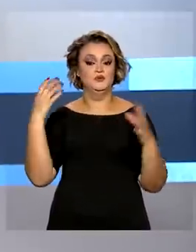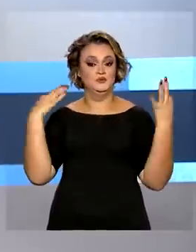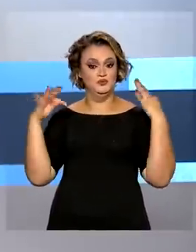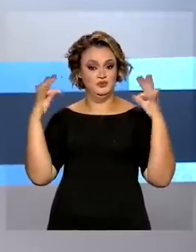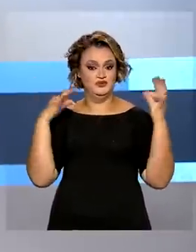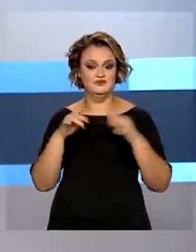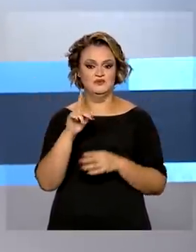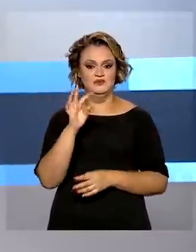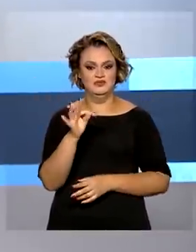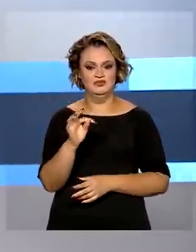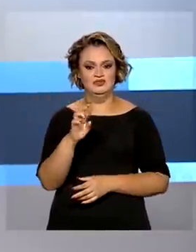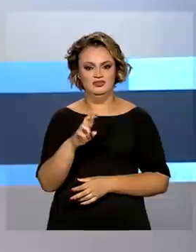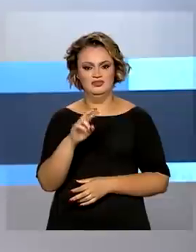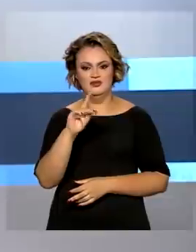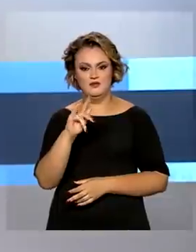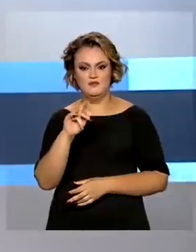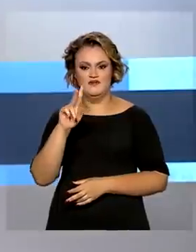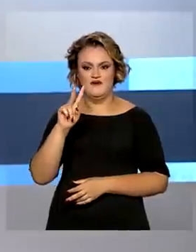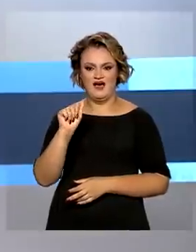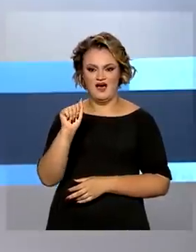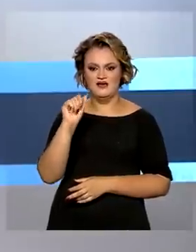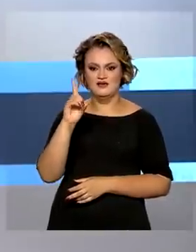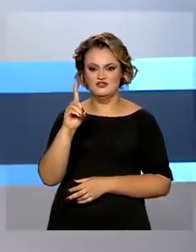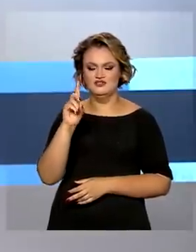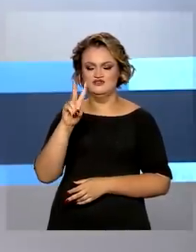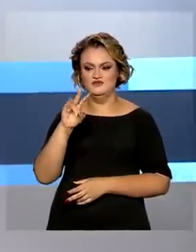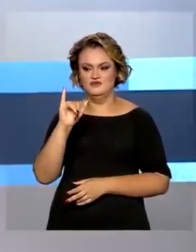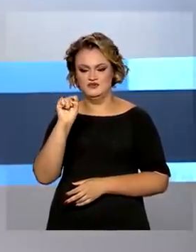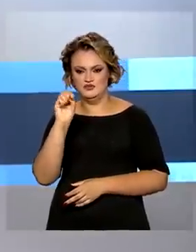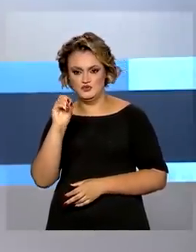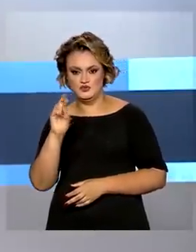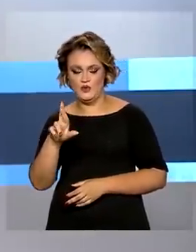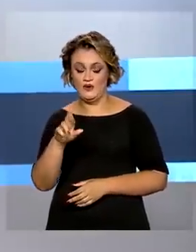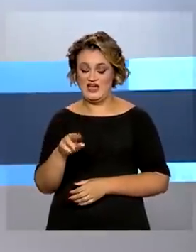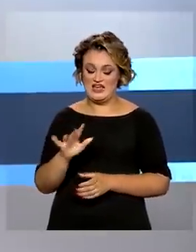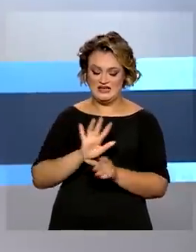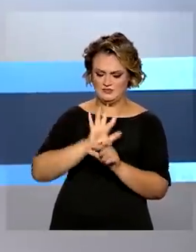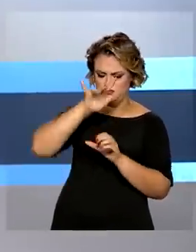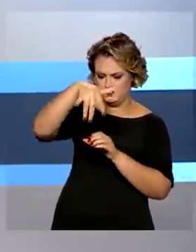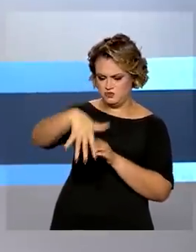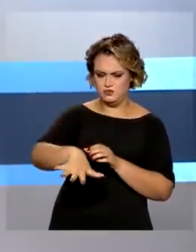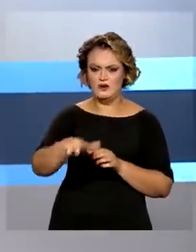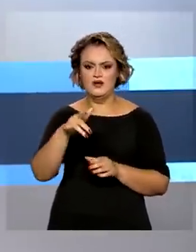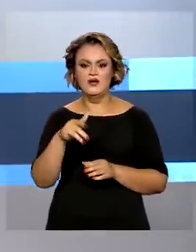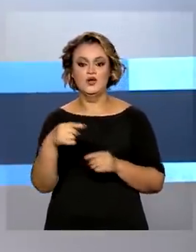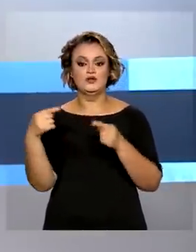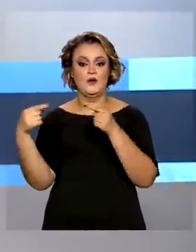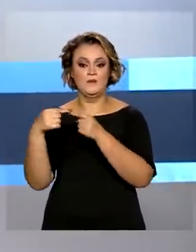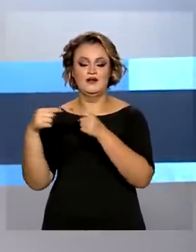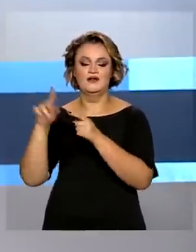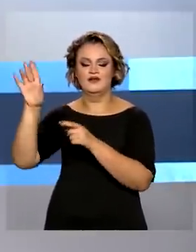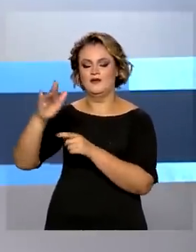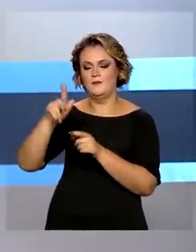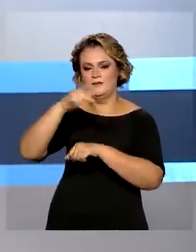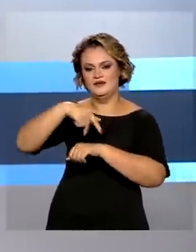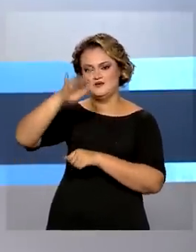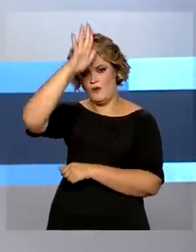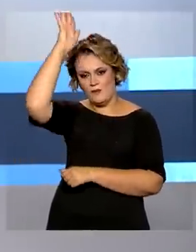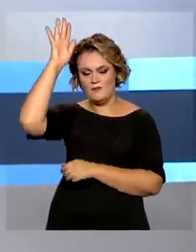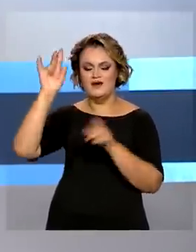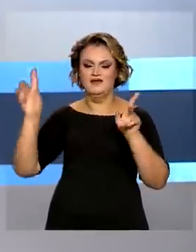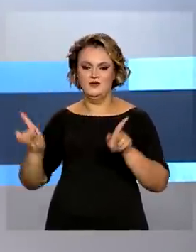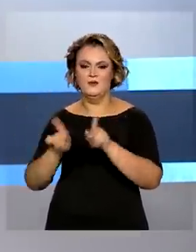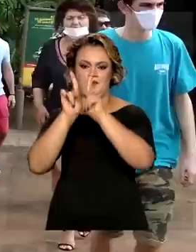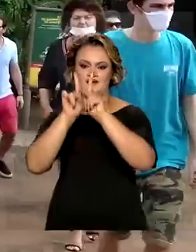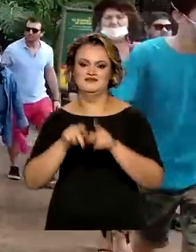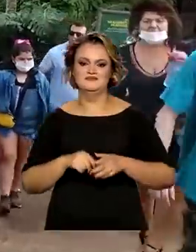TripAdvisor. O maior conjunto de quedas d'água do planeta se destacou ao lado do Coliseu de Roma e da Torre Eiffel, em